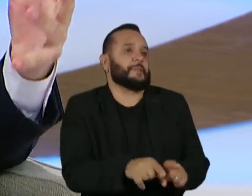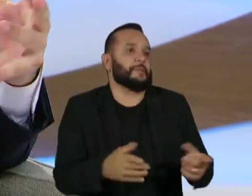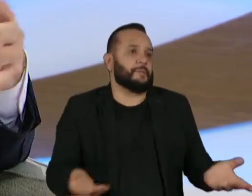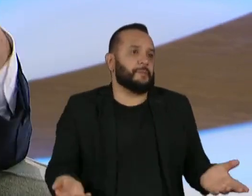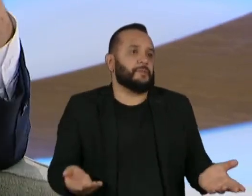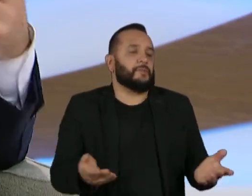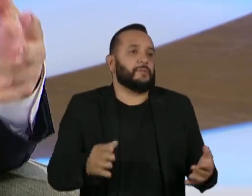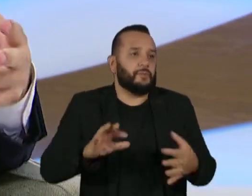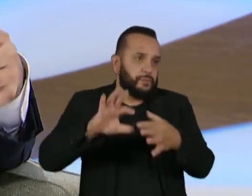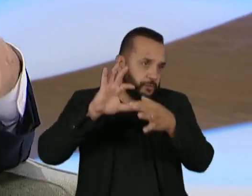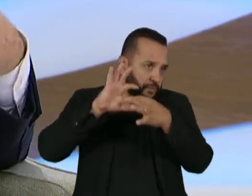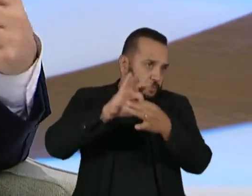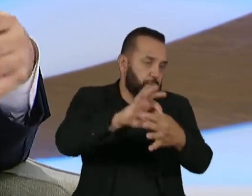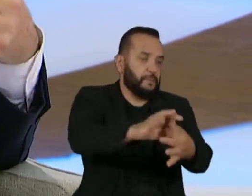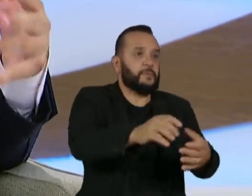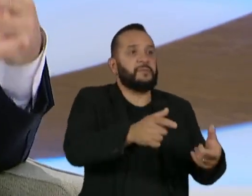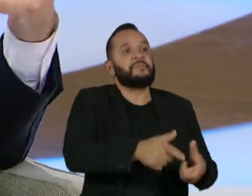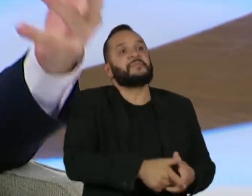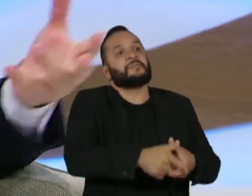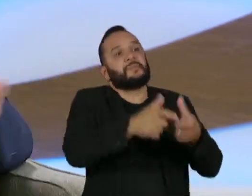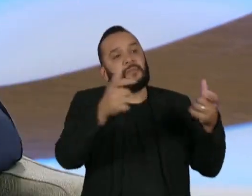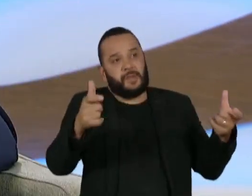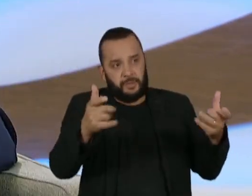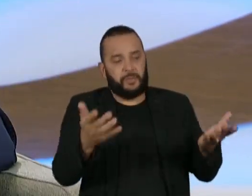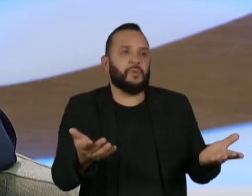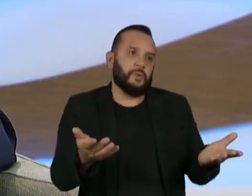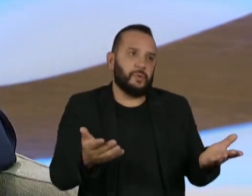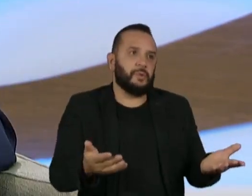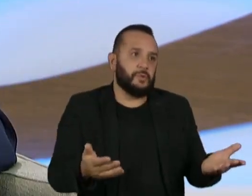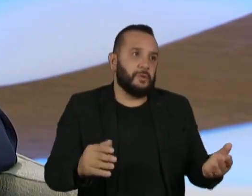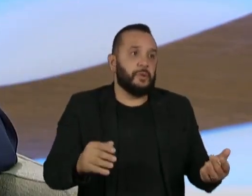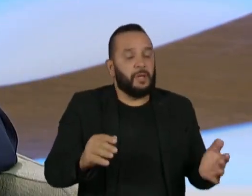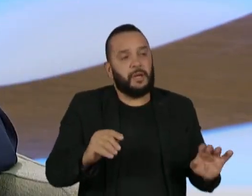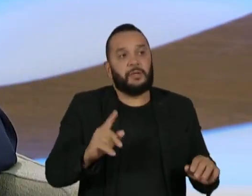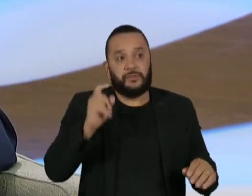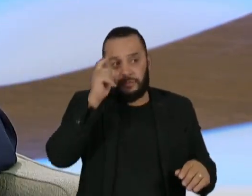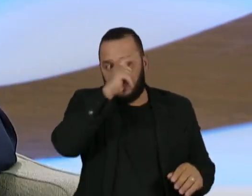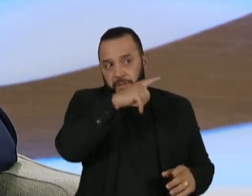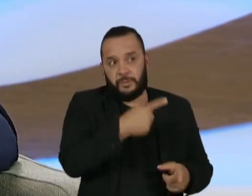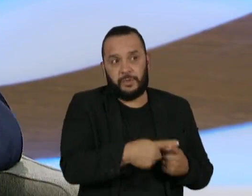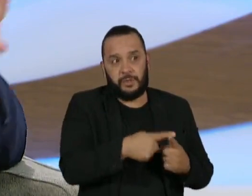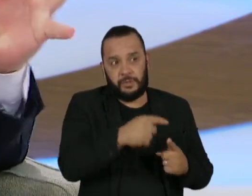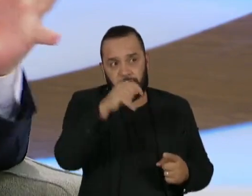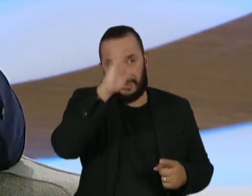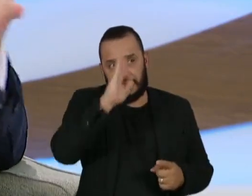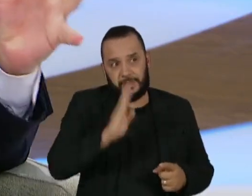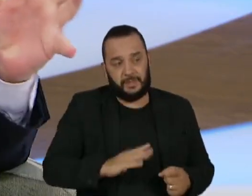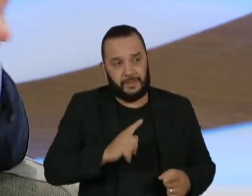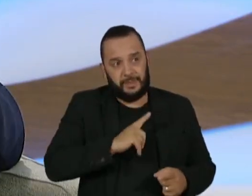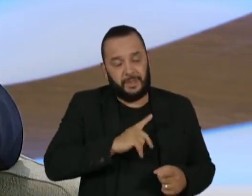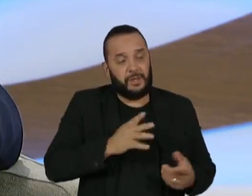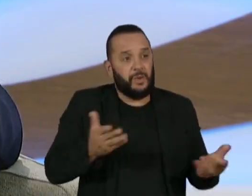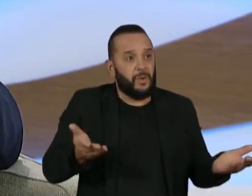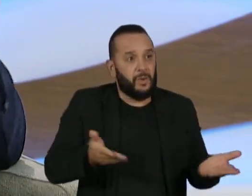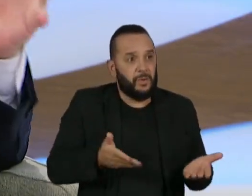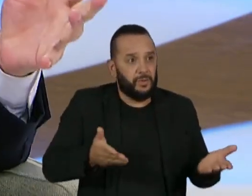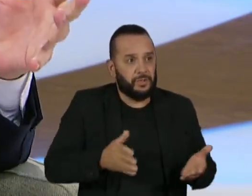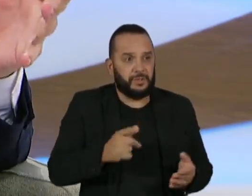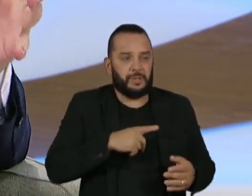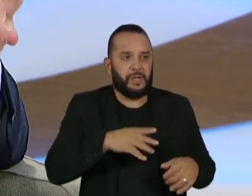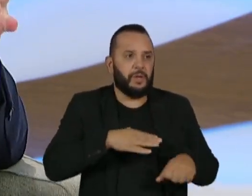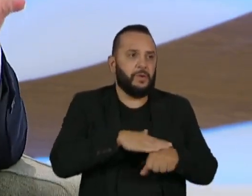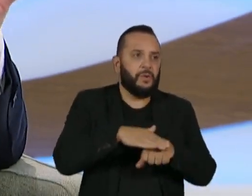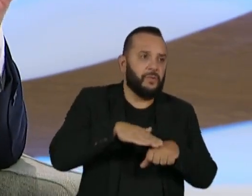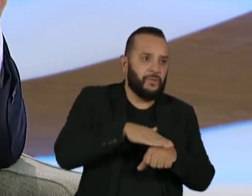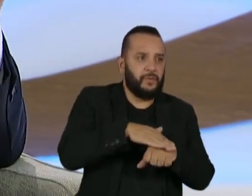contexto amplo, complexo e difícil como esse que o Brasil vive hoje, é um somatório de argumentos e de